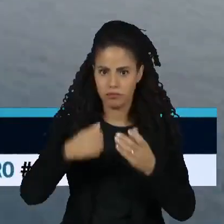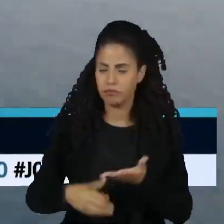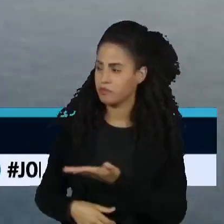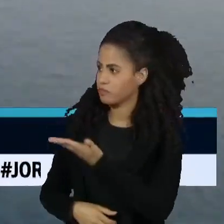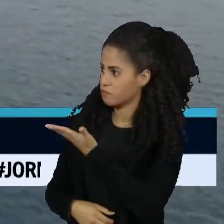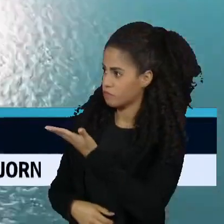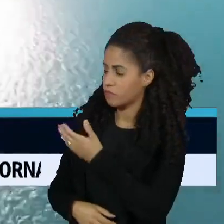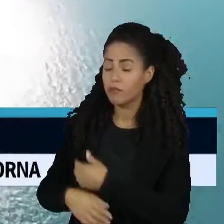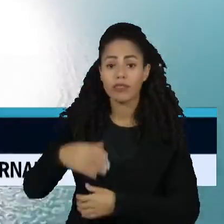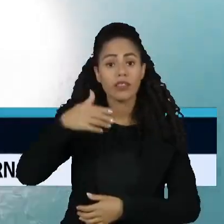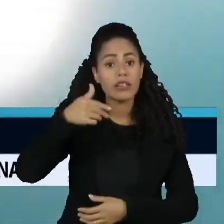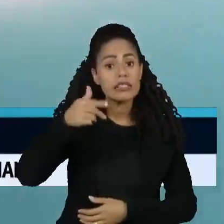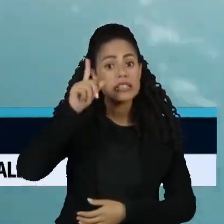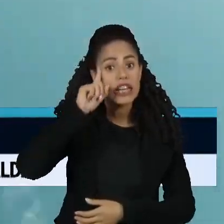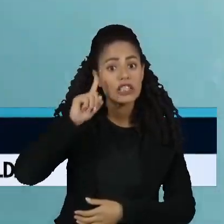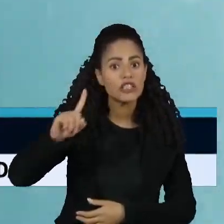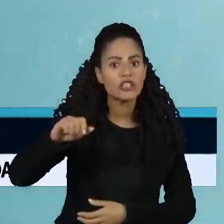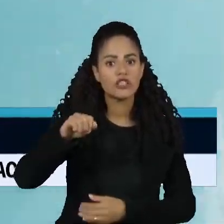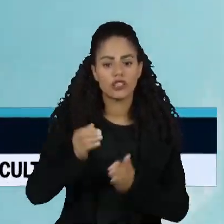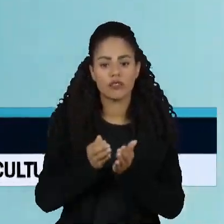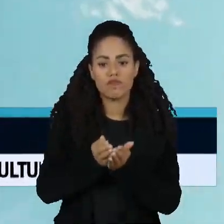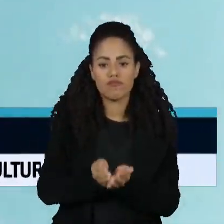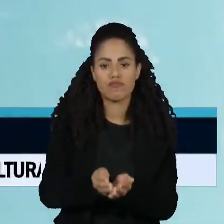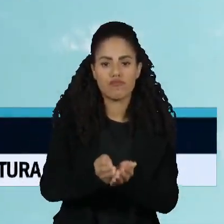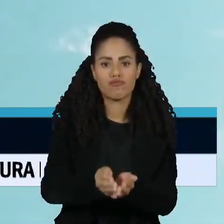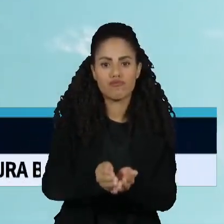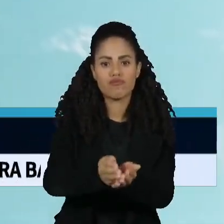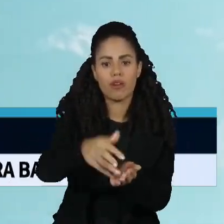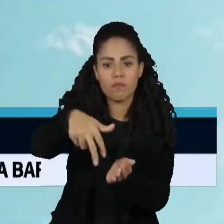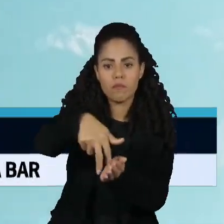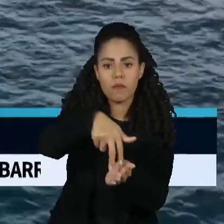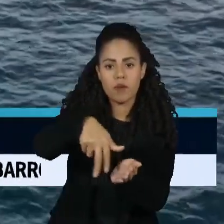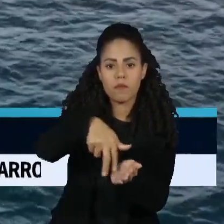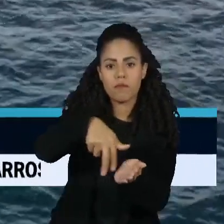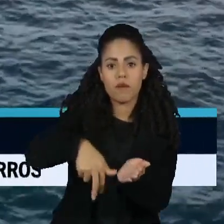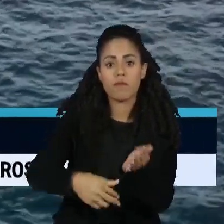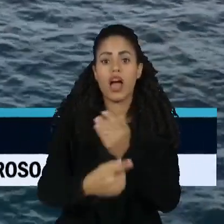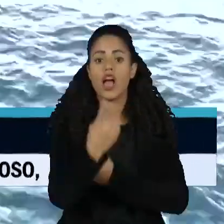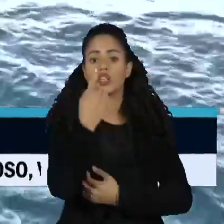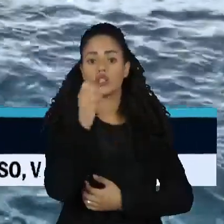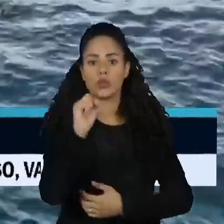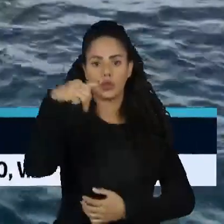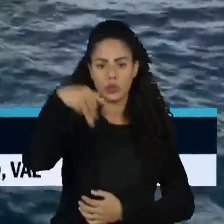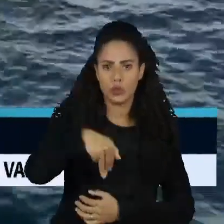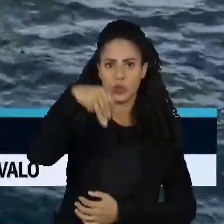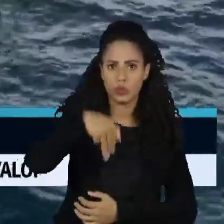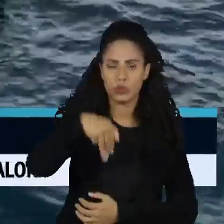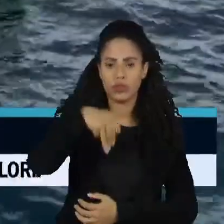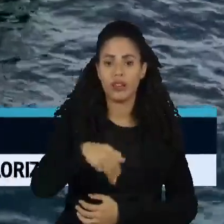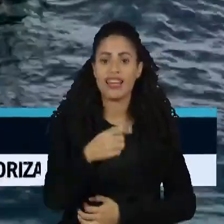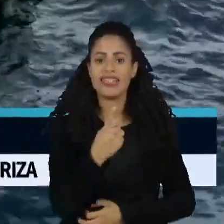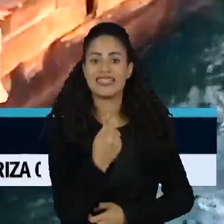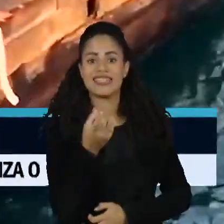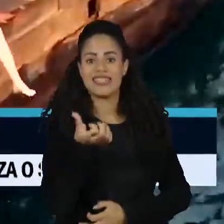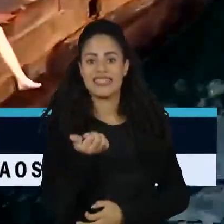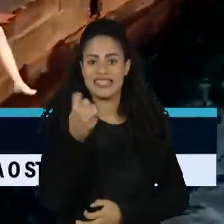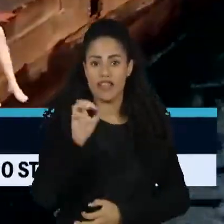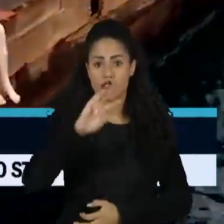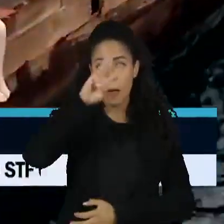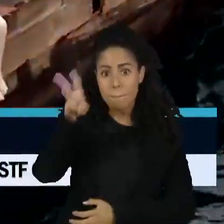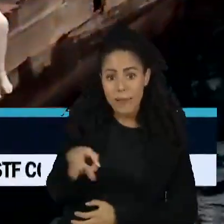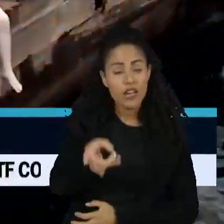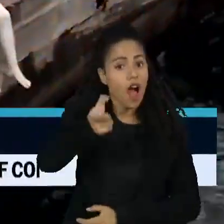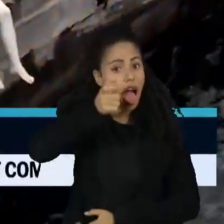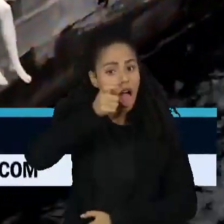Sete dias à deriva em alto mar. Um vídeo de pouco mais de 18 minutos com quase 160 milhões